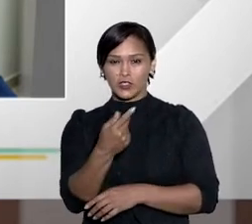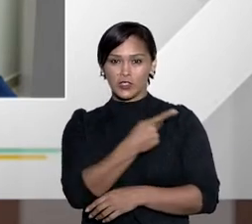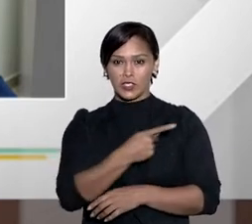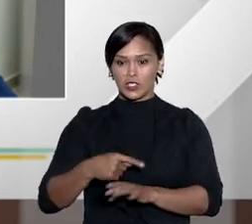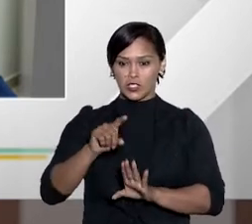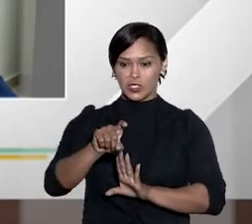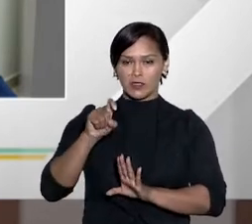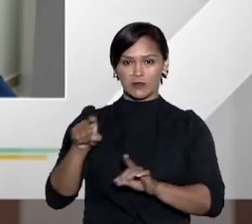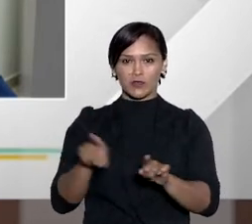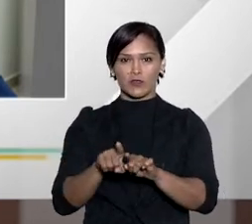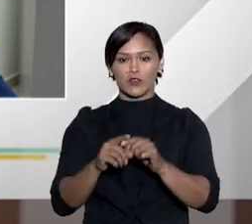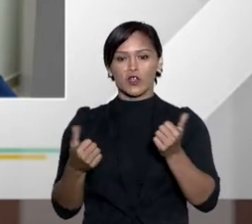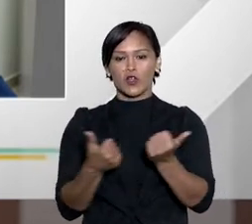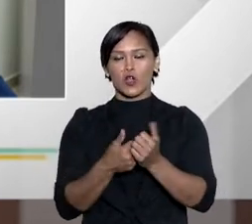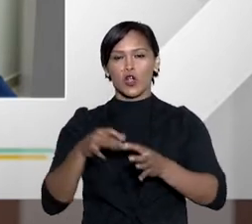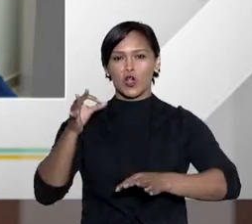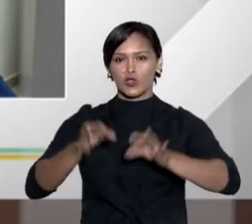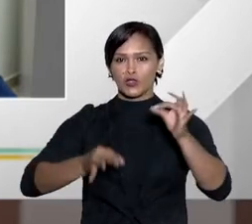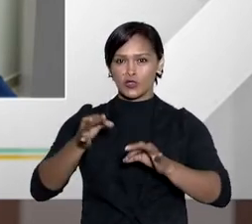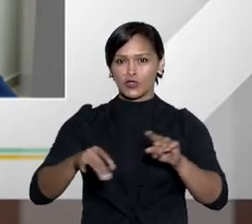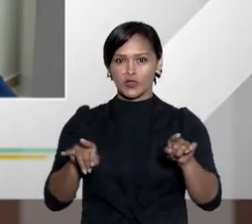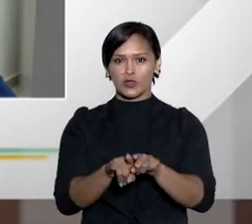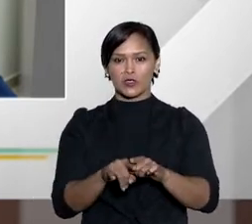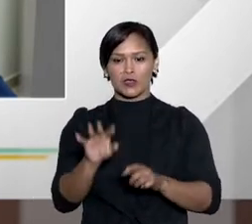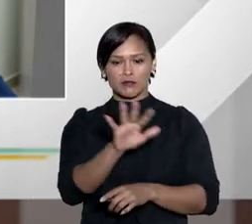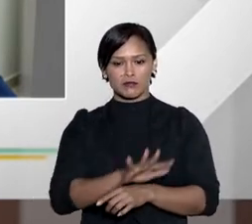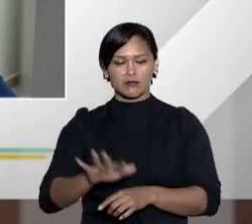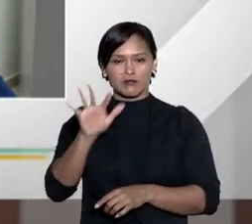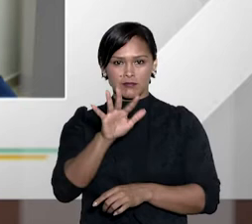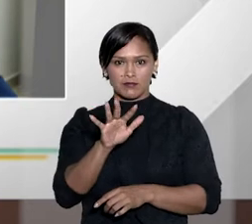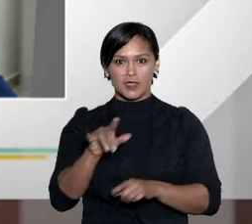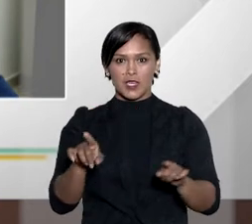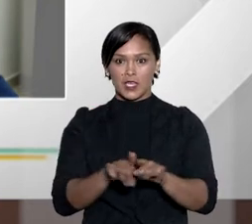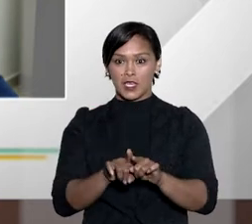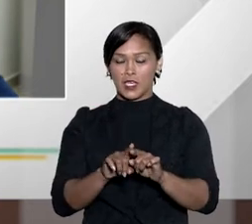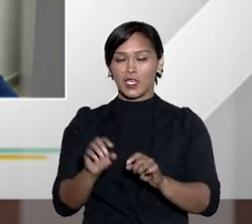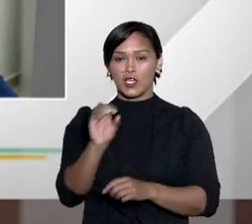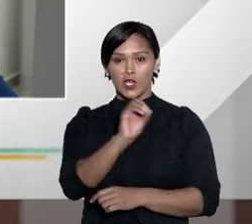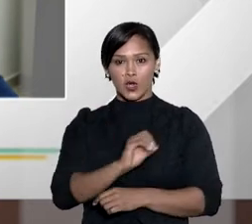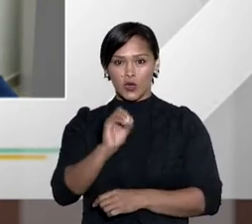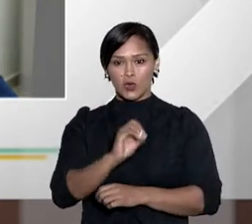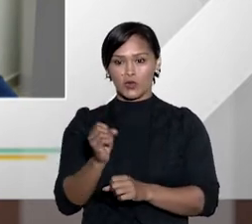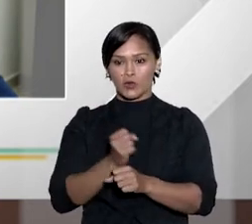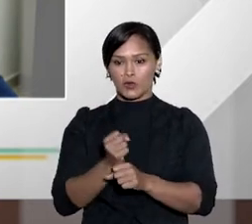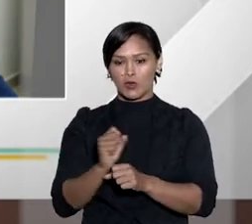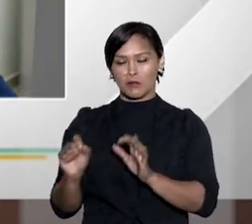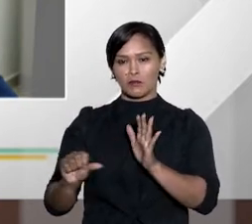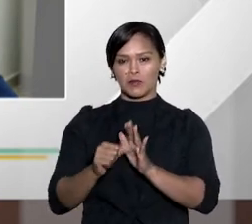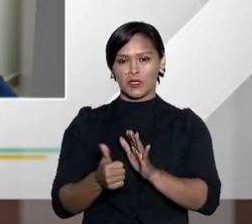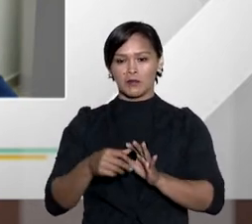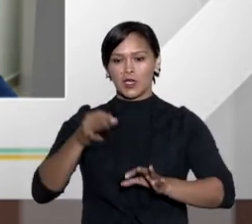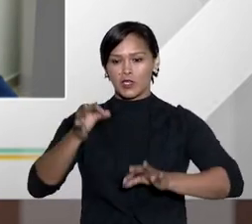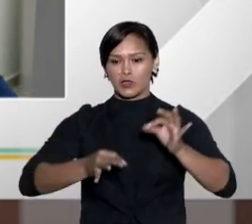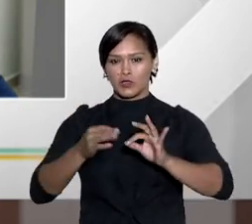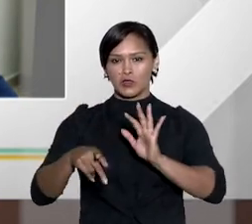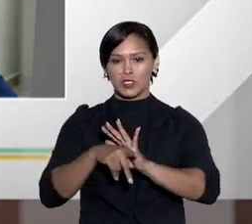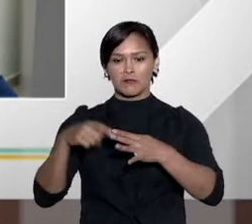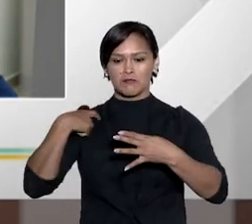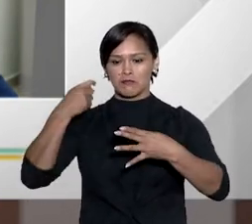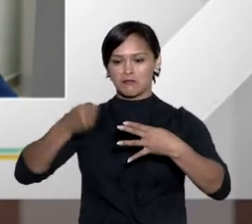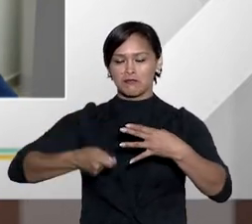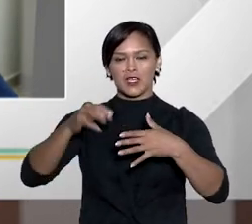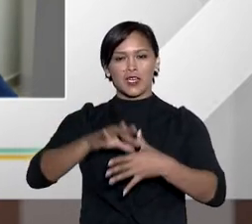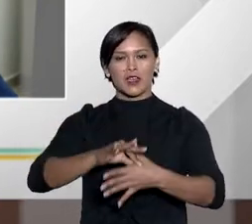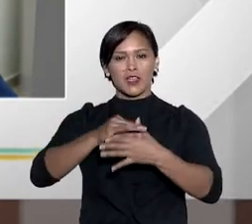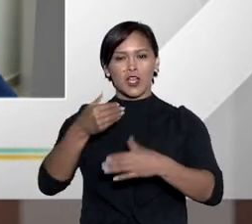Foi juiz auxiliar da Corregidoria Nacional de Justiça e, em outubro, tornou-se o primeiro juiz brasileiro eleito para um cargo